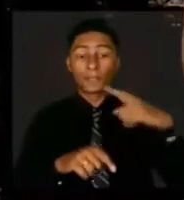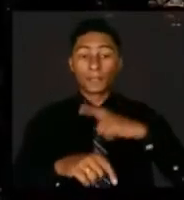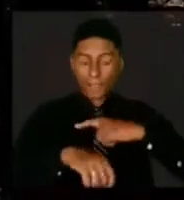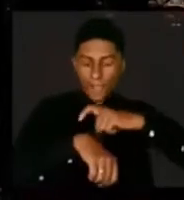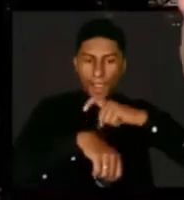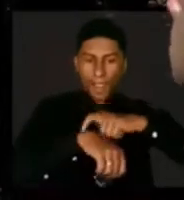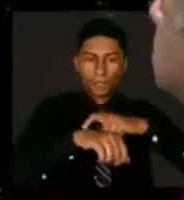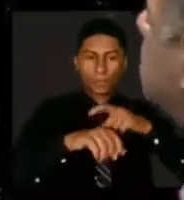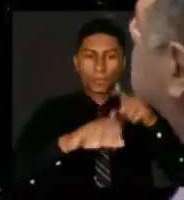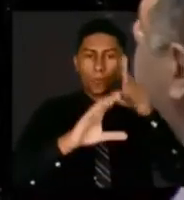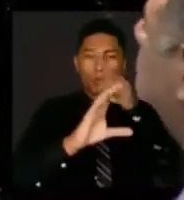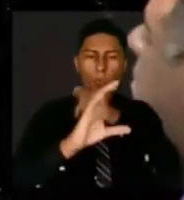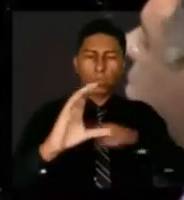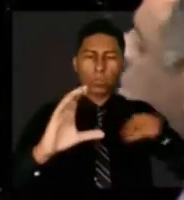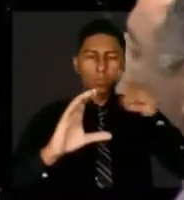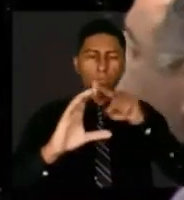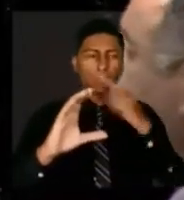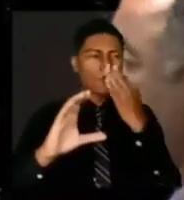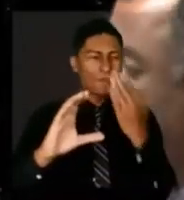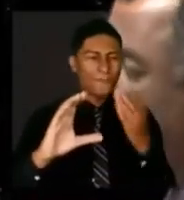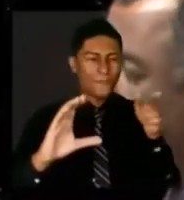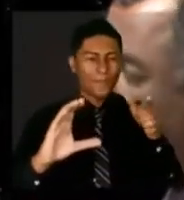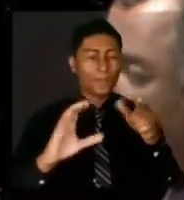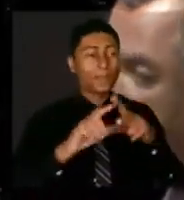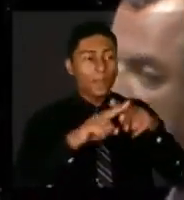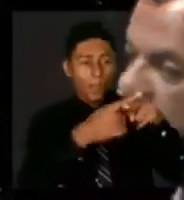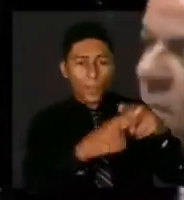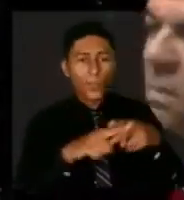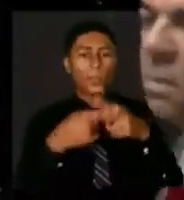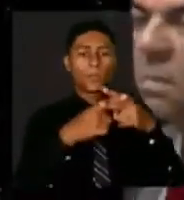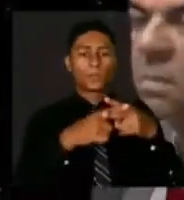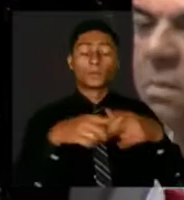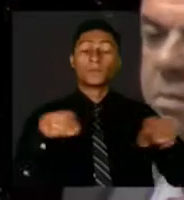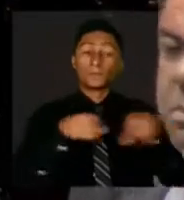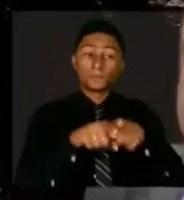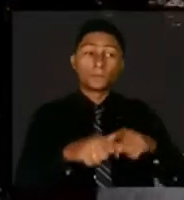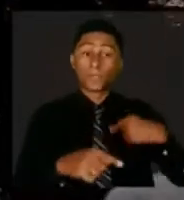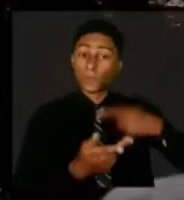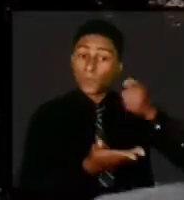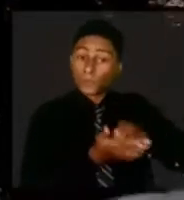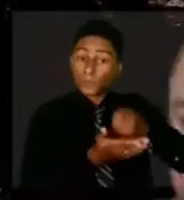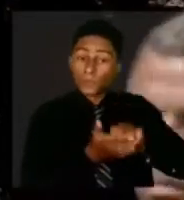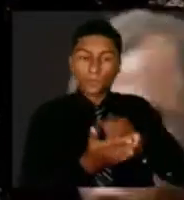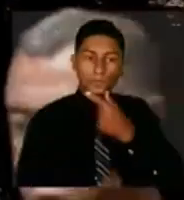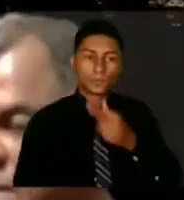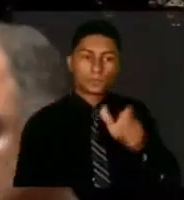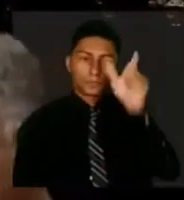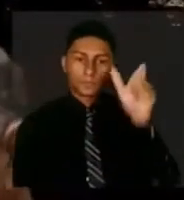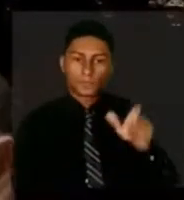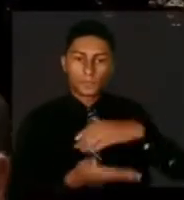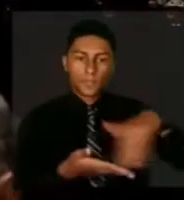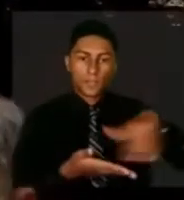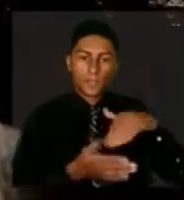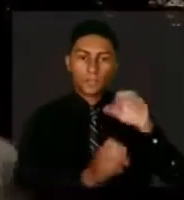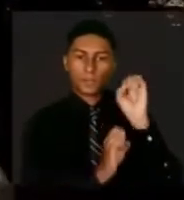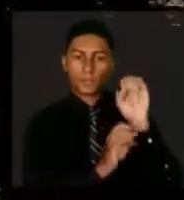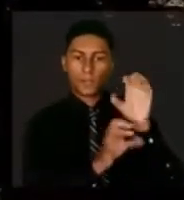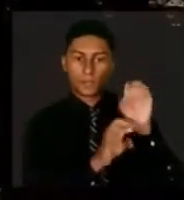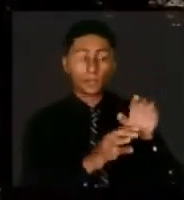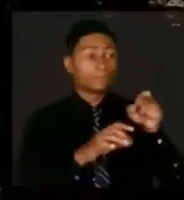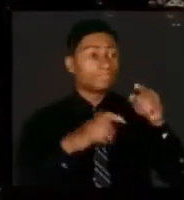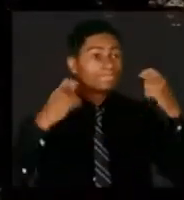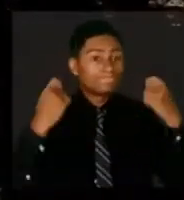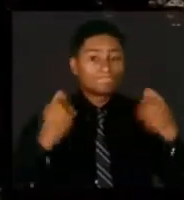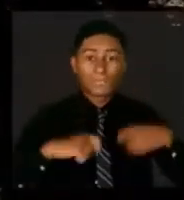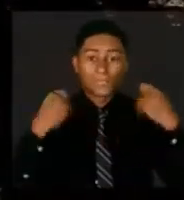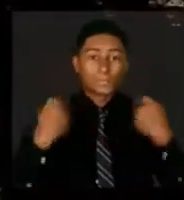Mas, claro, tenho cobrado do secretário de Educação que também faça aquilo que é fundamental para o